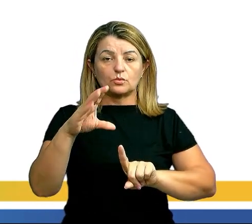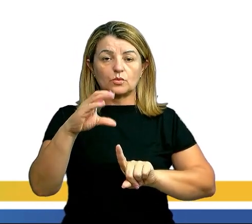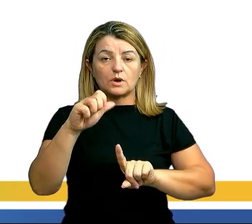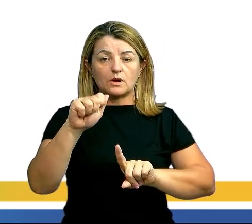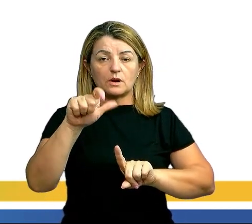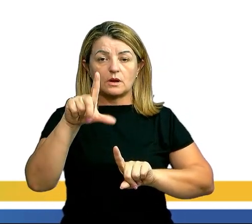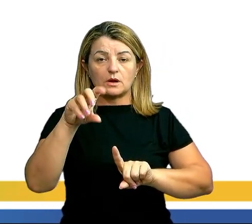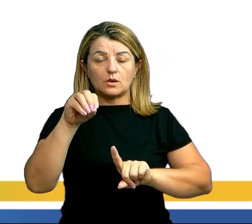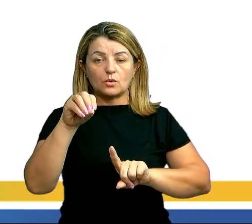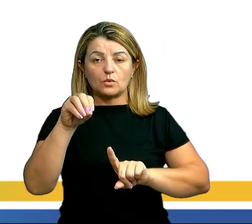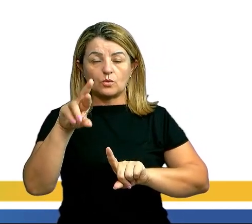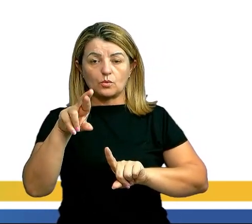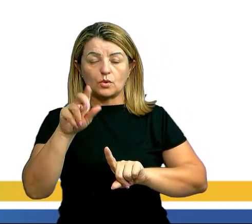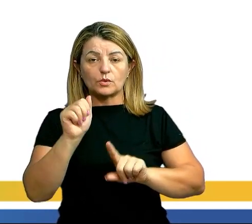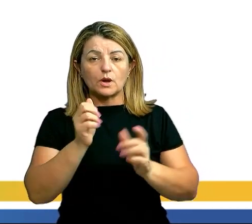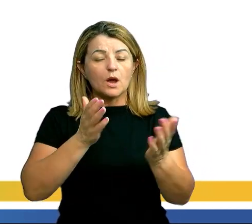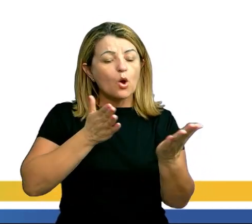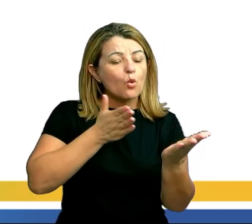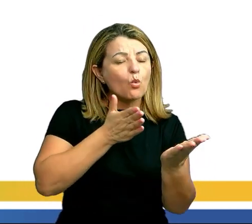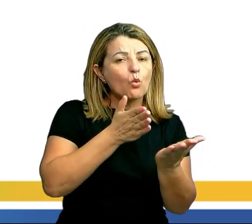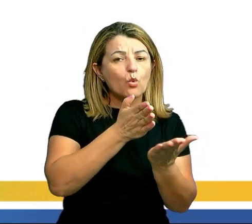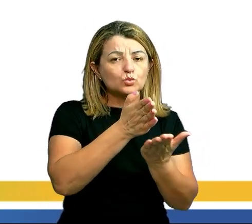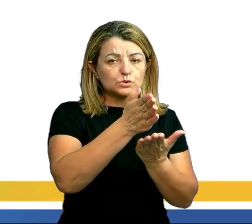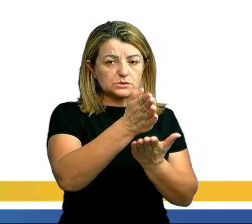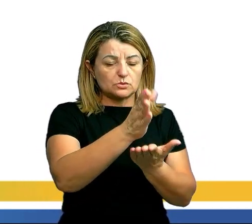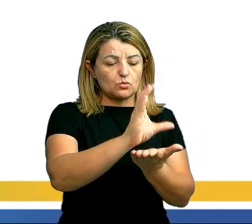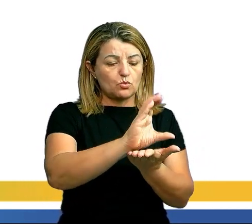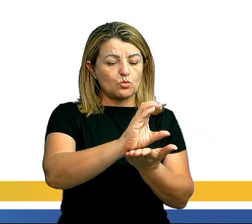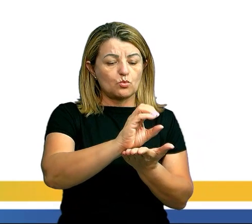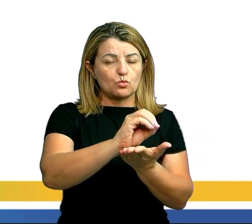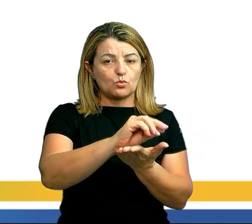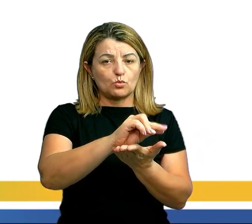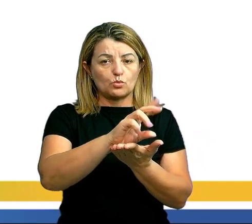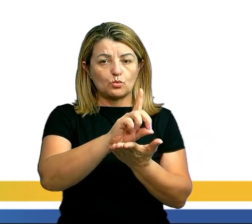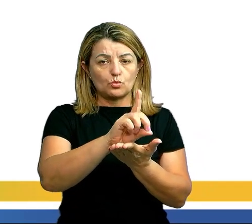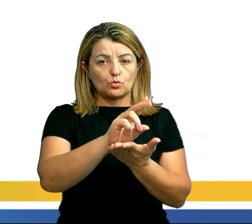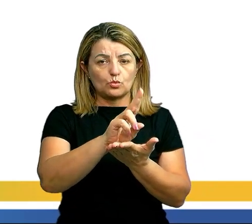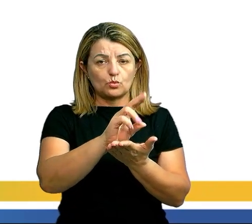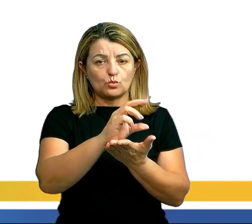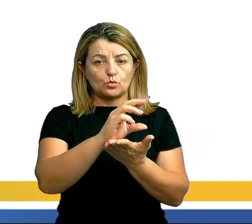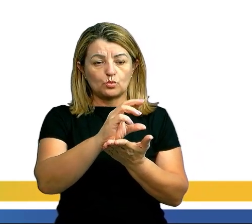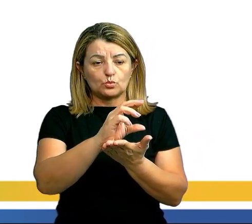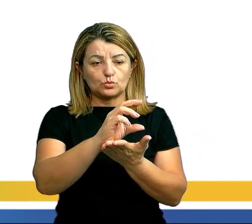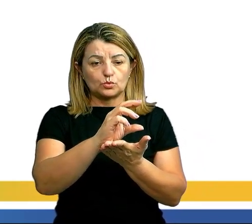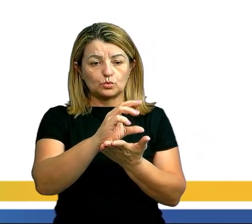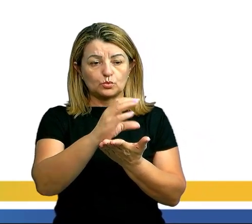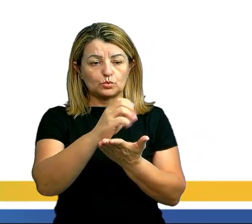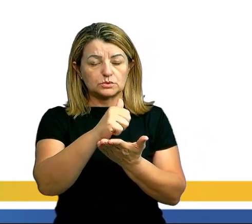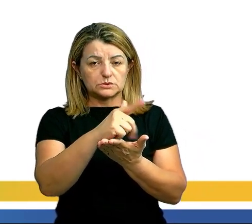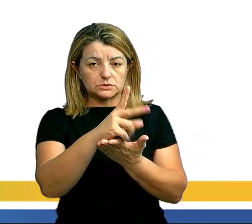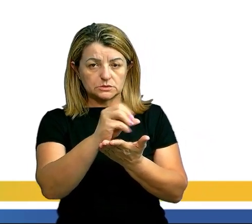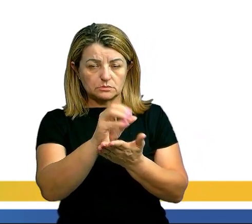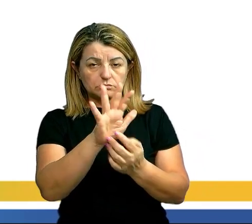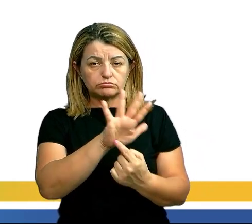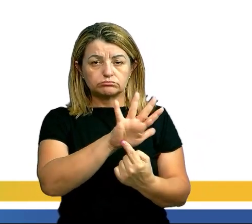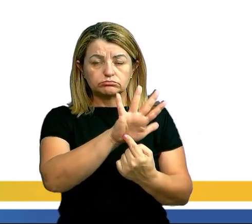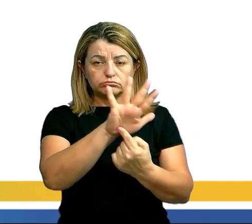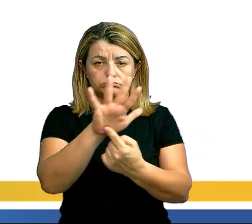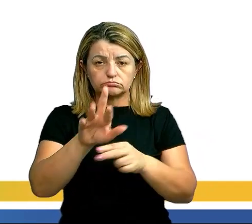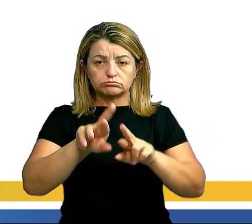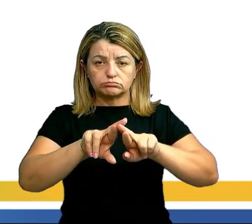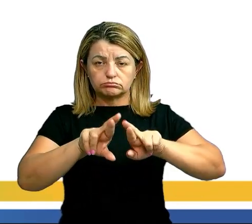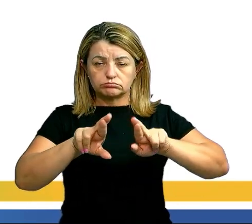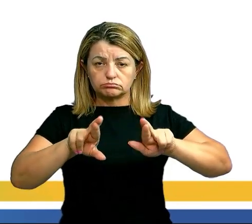condução, ele é a transferência entre partículas próximas, que apresenta diferença de temperatura. Isso geralmente ocorre com objetos